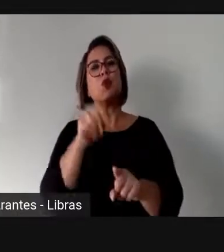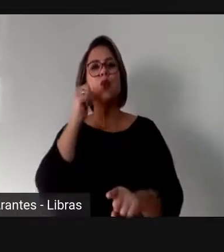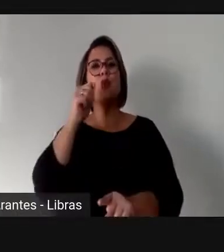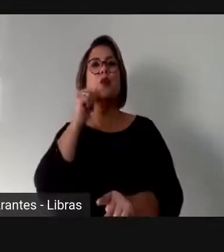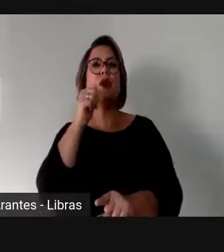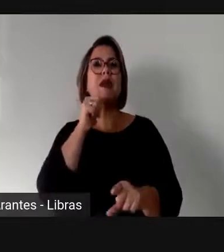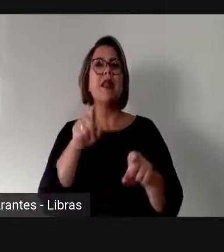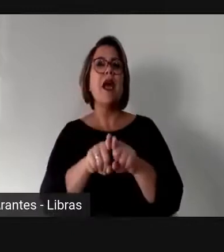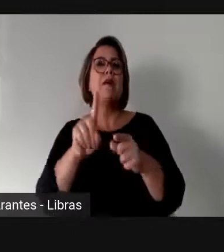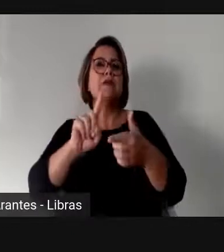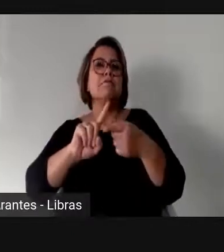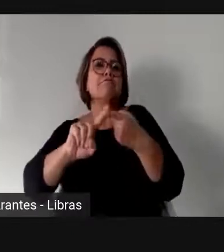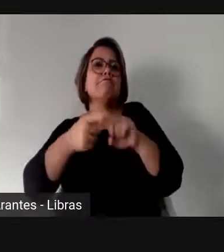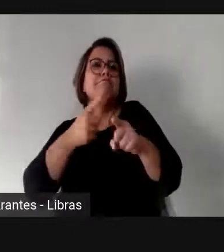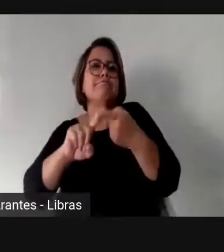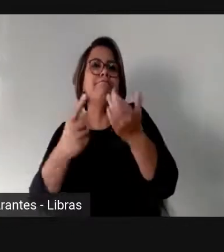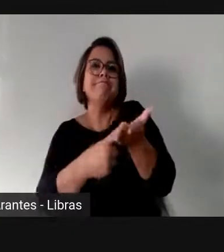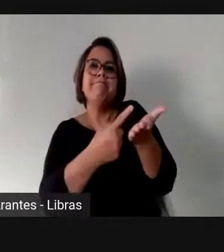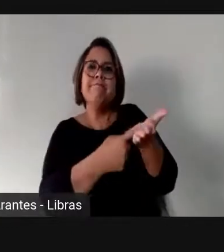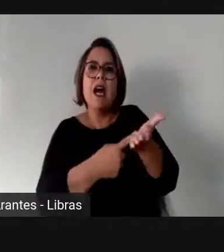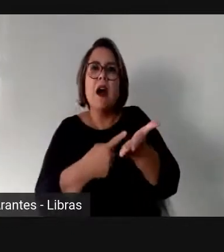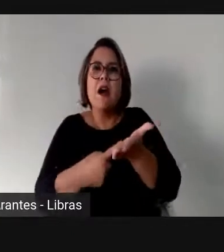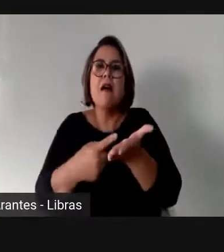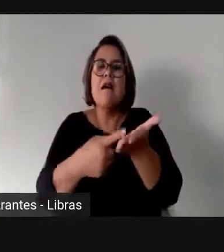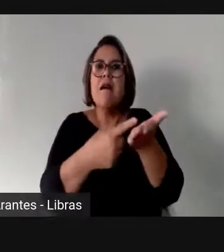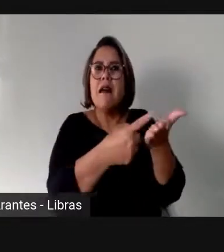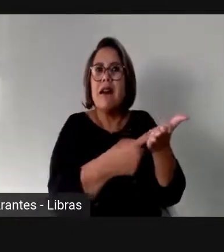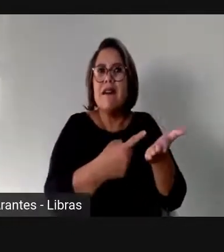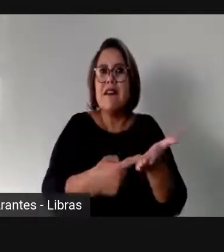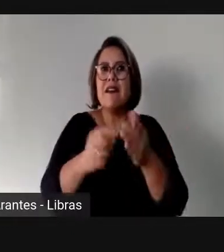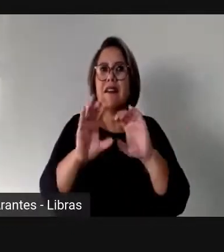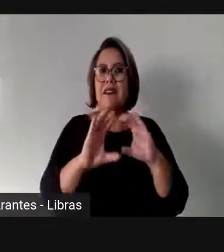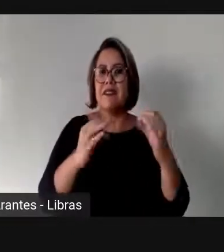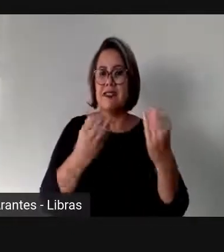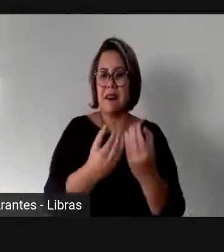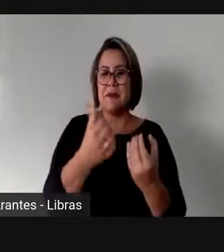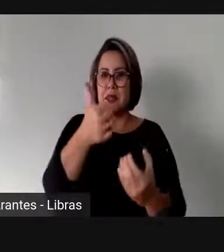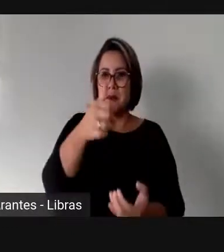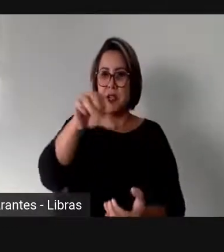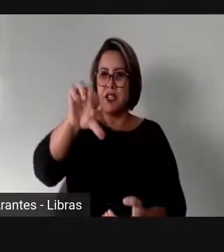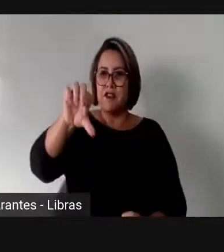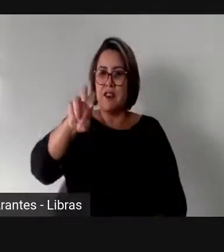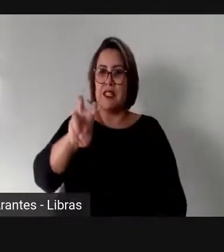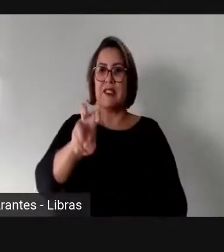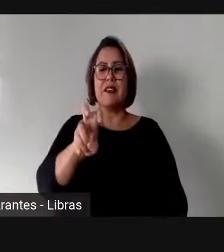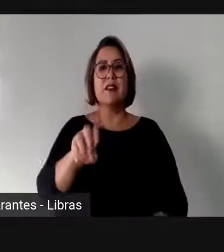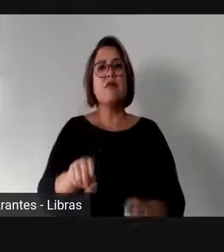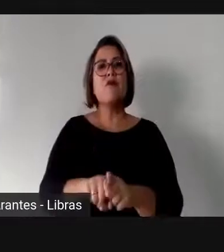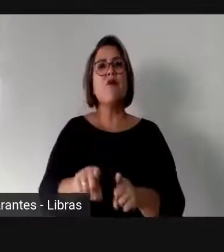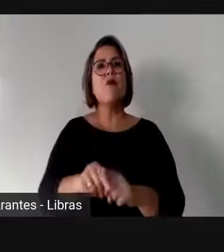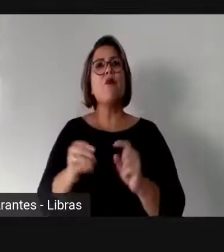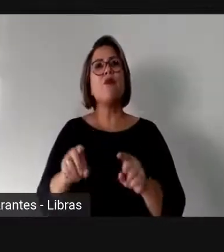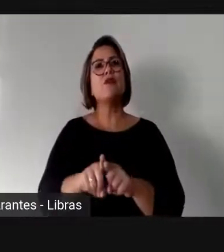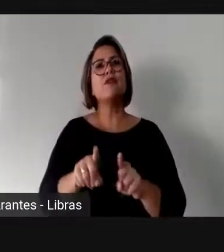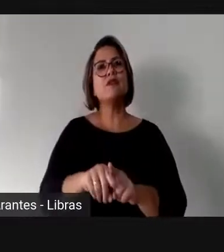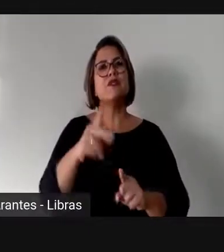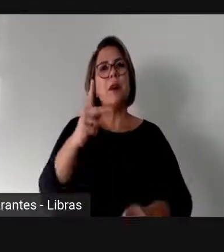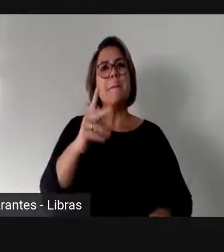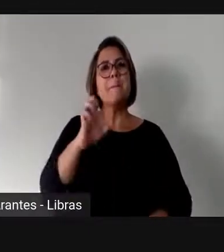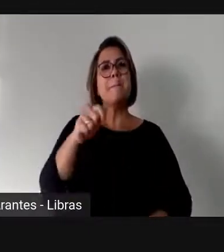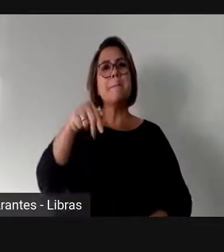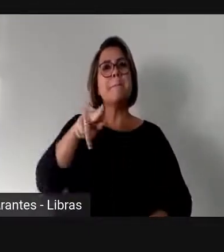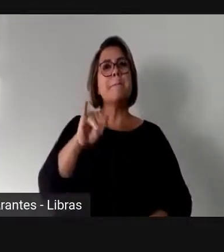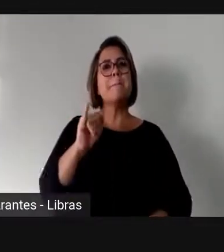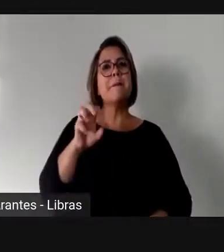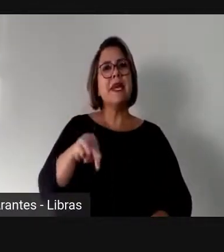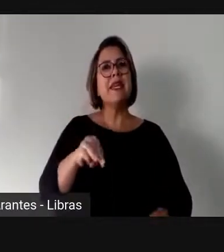organizou muito a participação na Conferência de 1995. Então, que coincide que Pequim propõe isso e em 1995